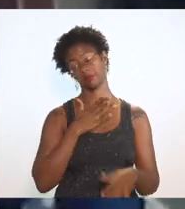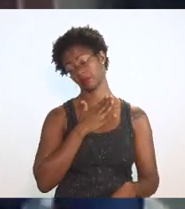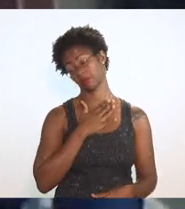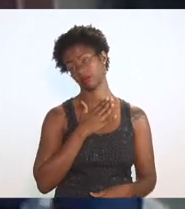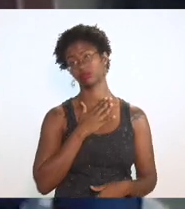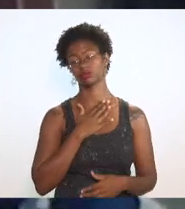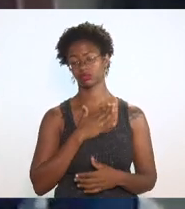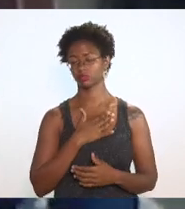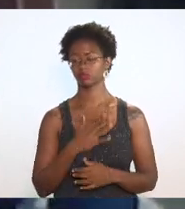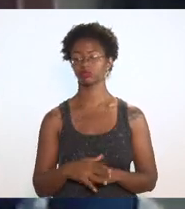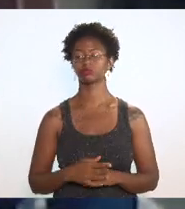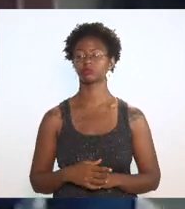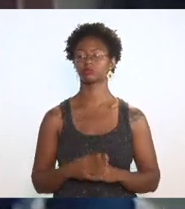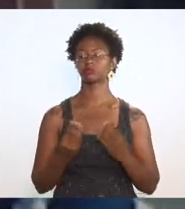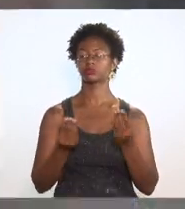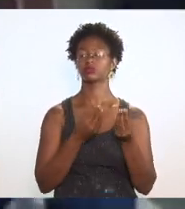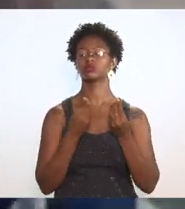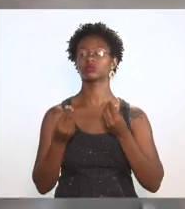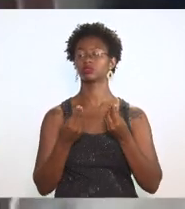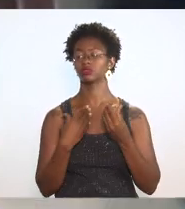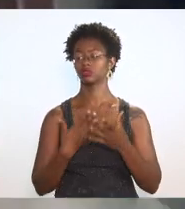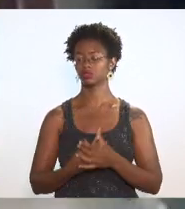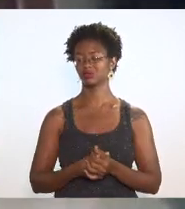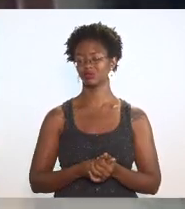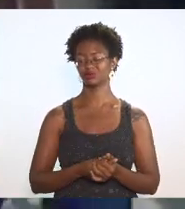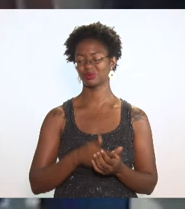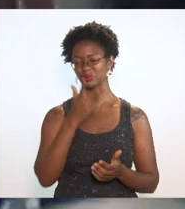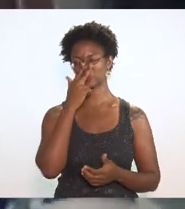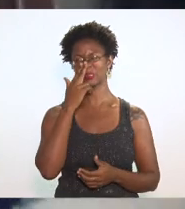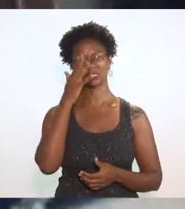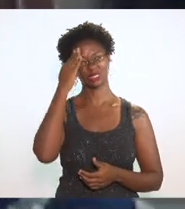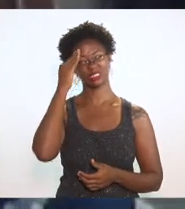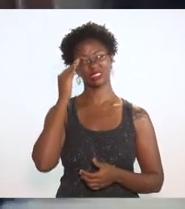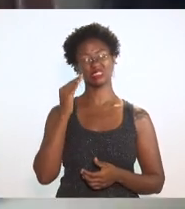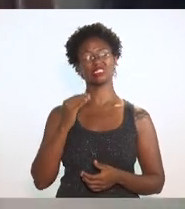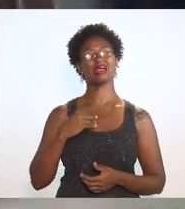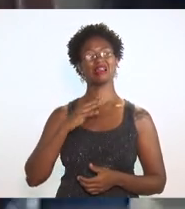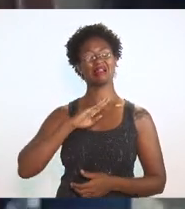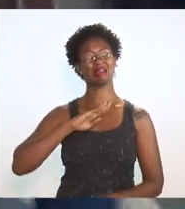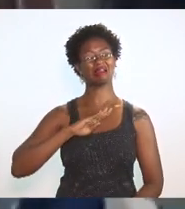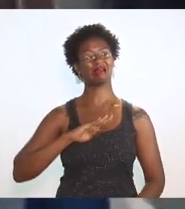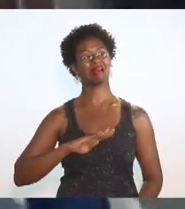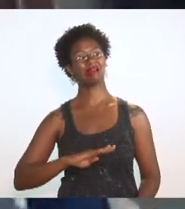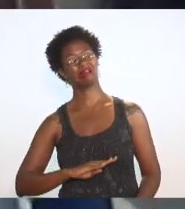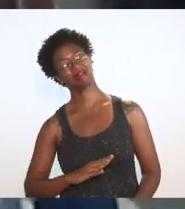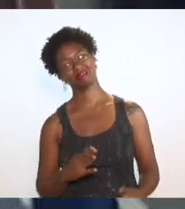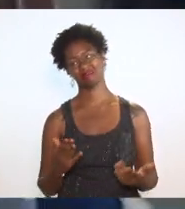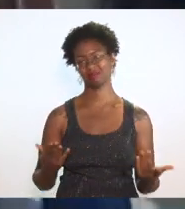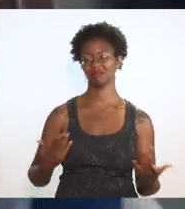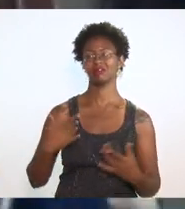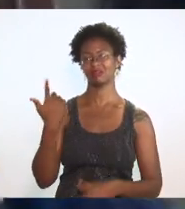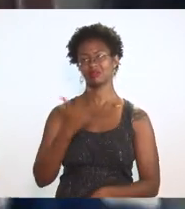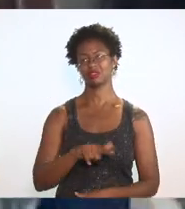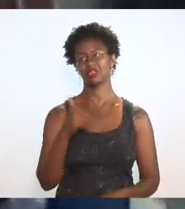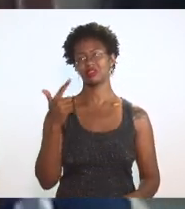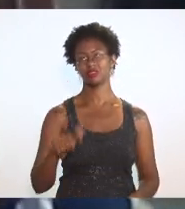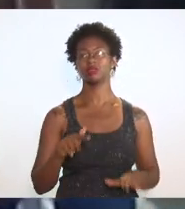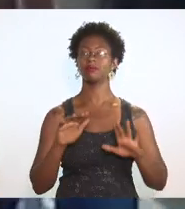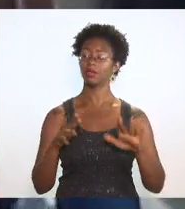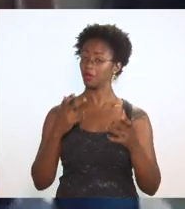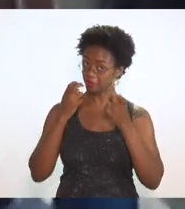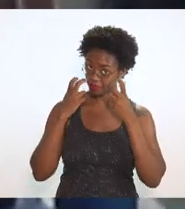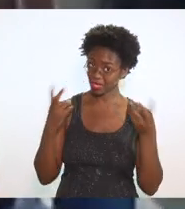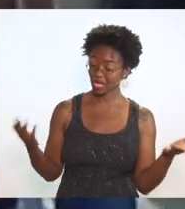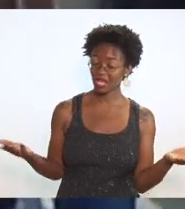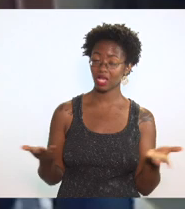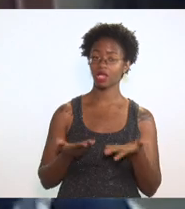é muito assim examinar dá um desânimo de você ficar repetindo e as coisas e eu estou vendo que agora